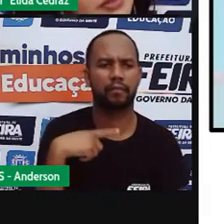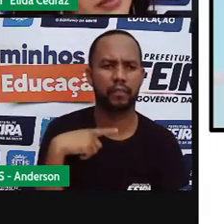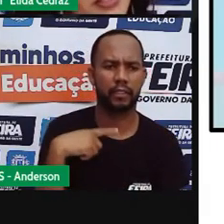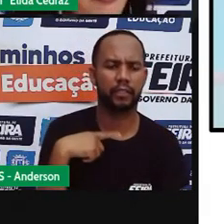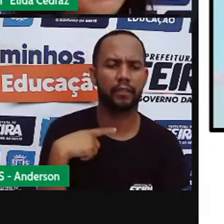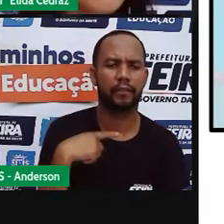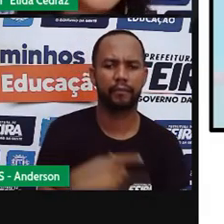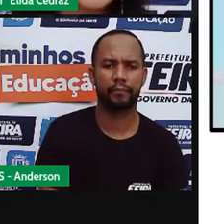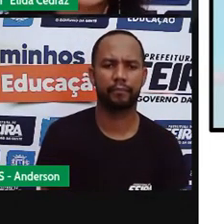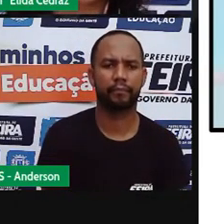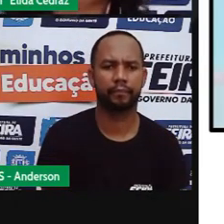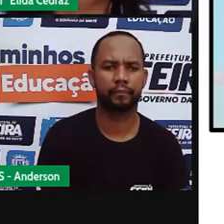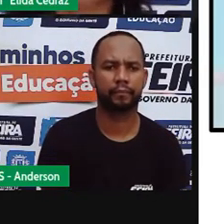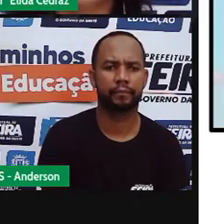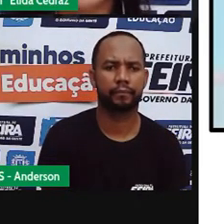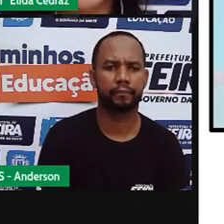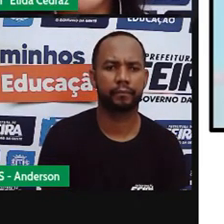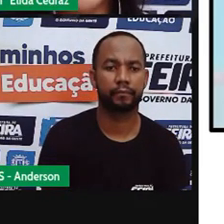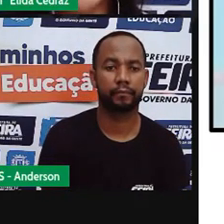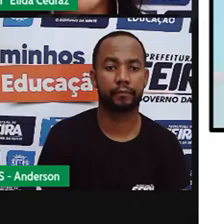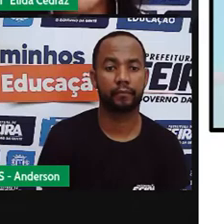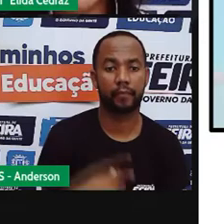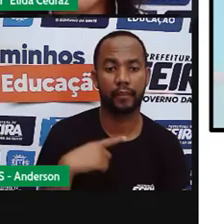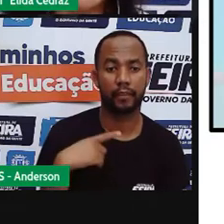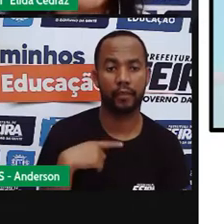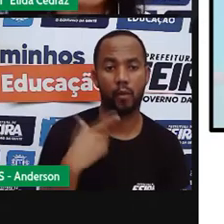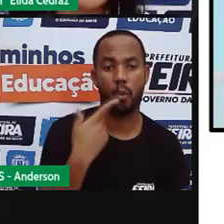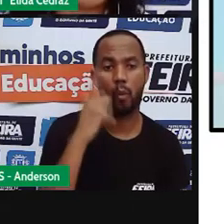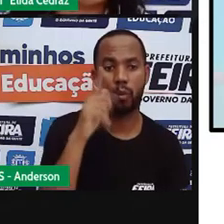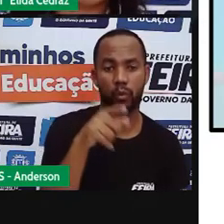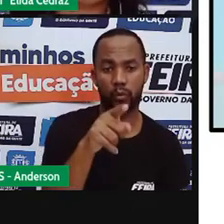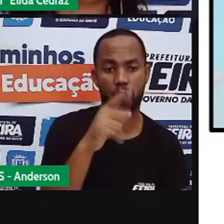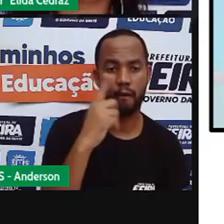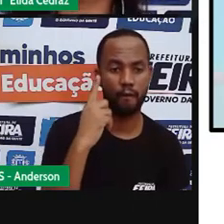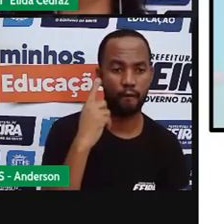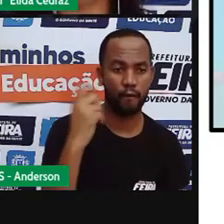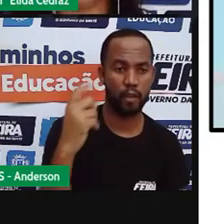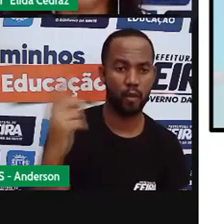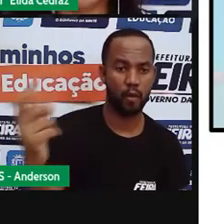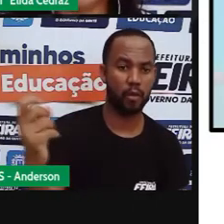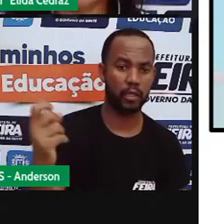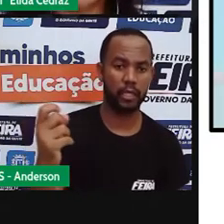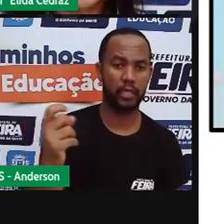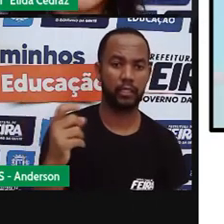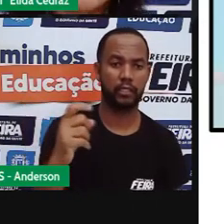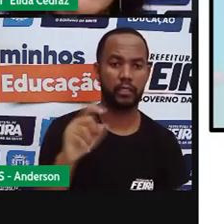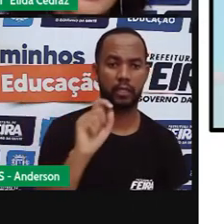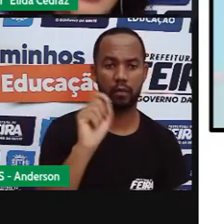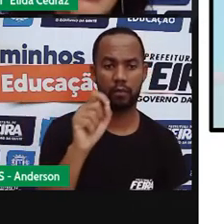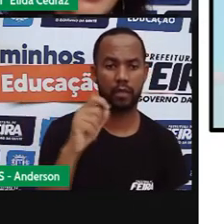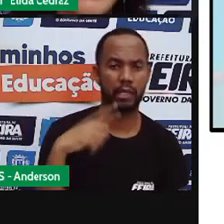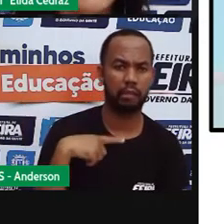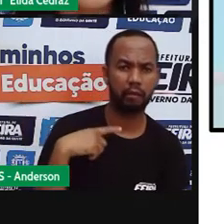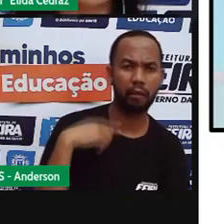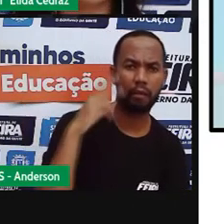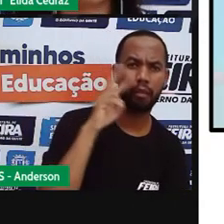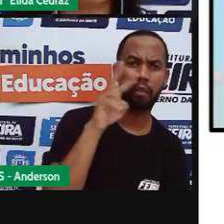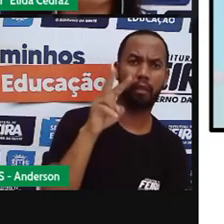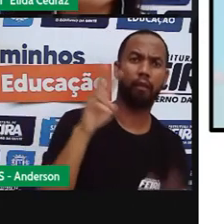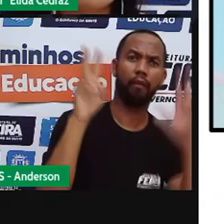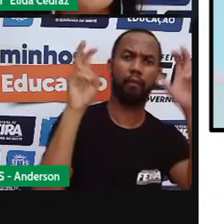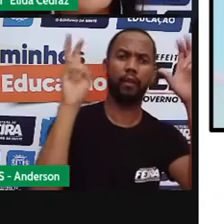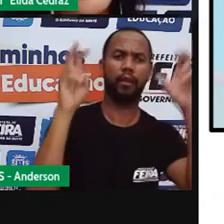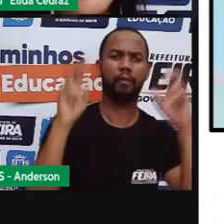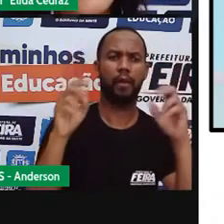Isso mesmo. E esse aqui, a violência não tem perdão. Chamando atenção para as pessoas,